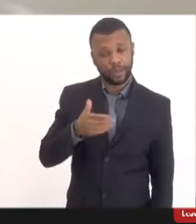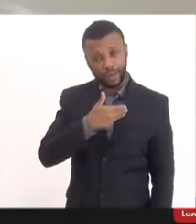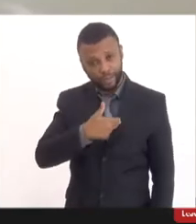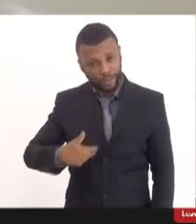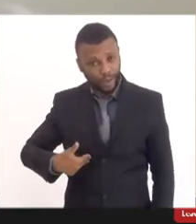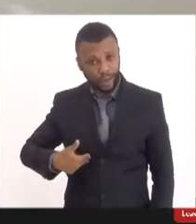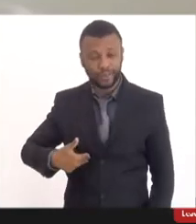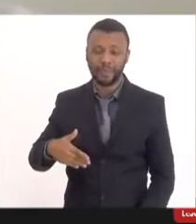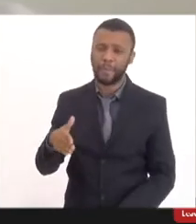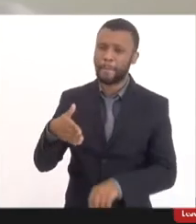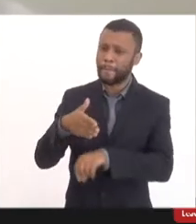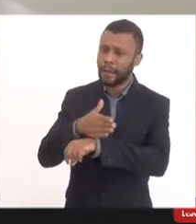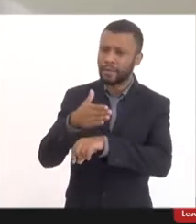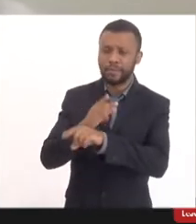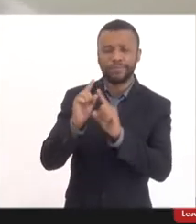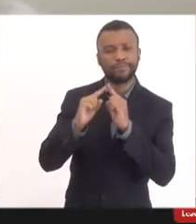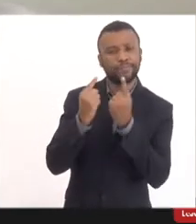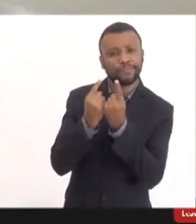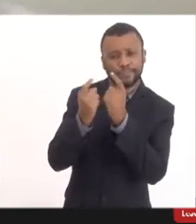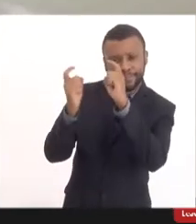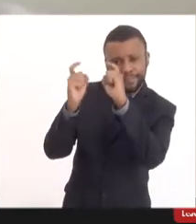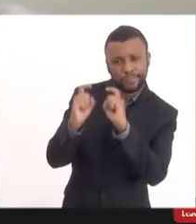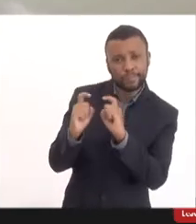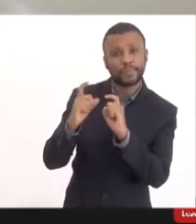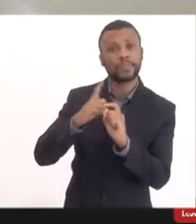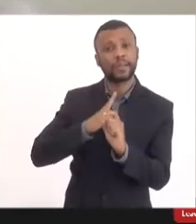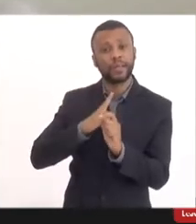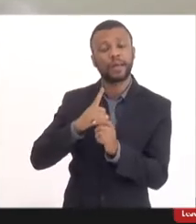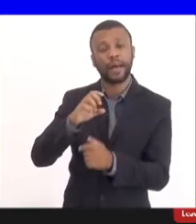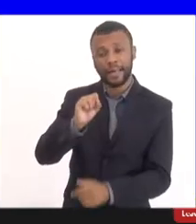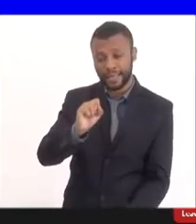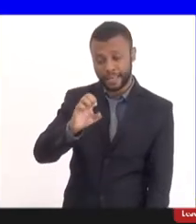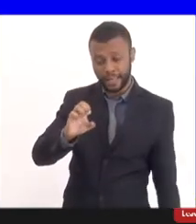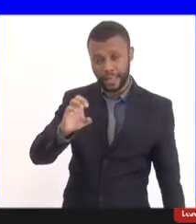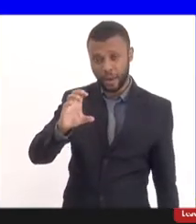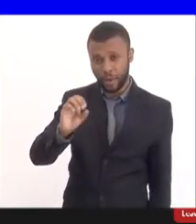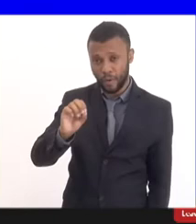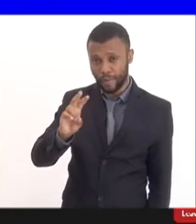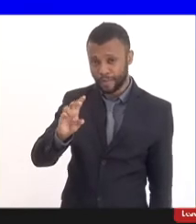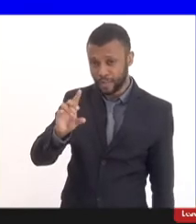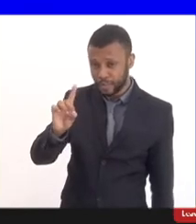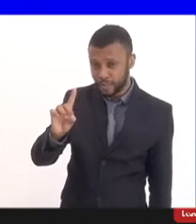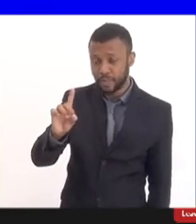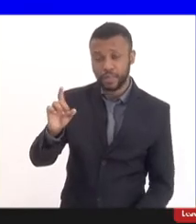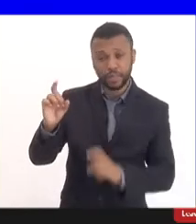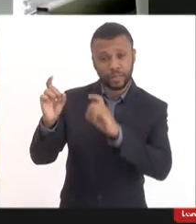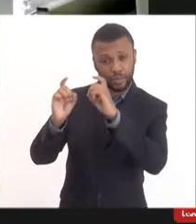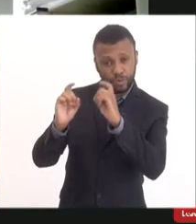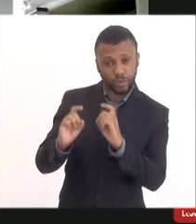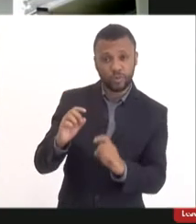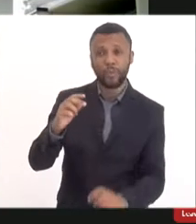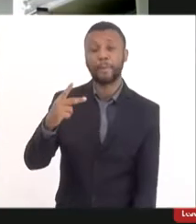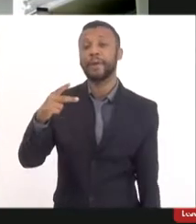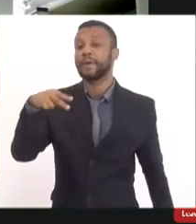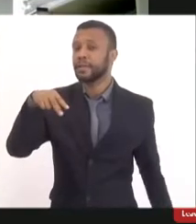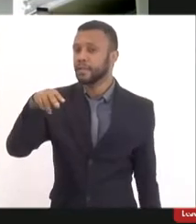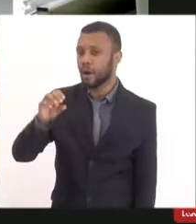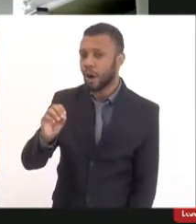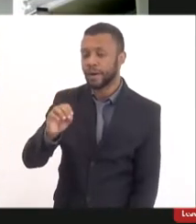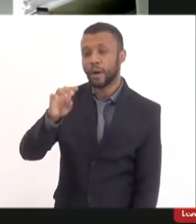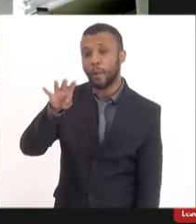várias reuniões com a Secovid, que é a Secretaria Executiva do Ministério, que discute o PNO e que também é membro do nosso